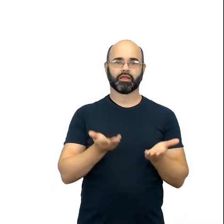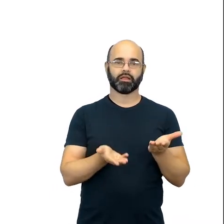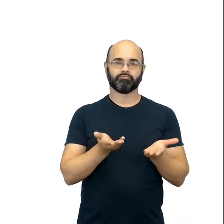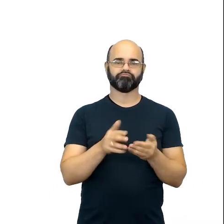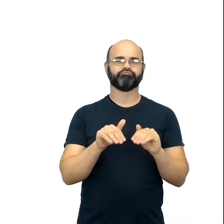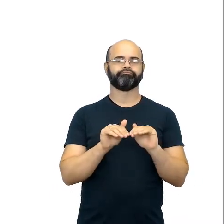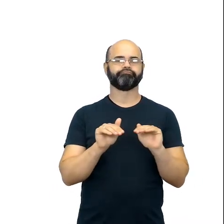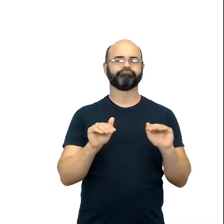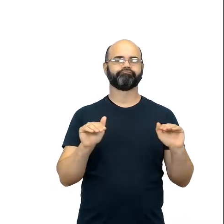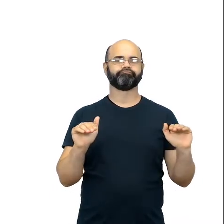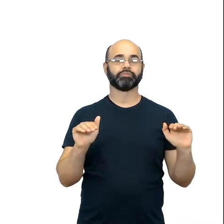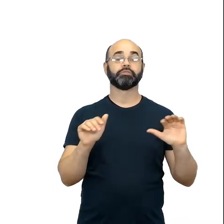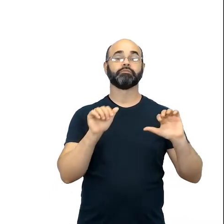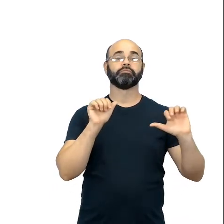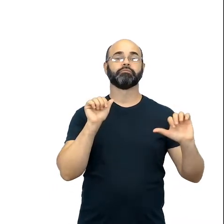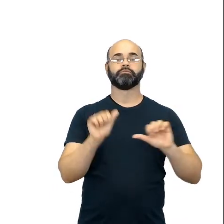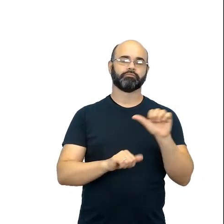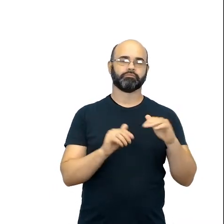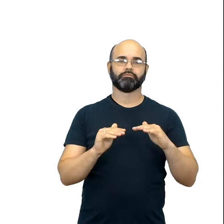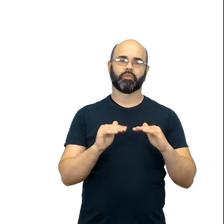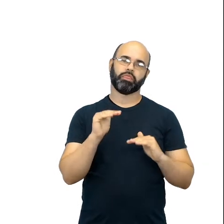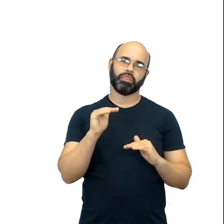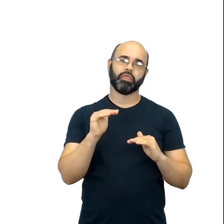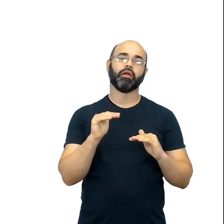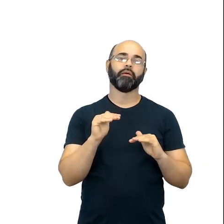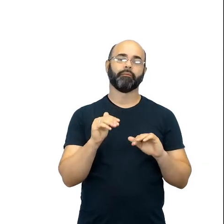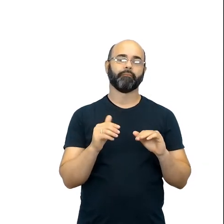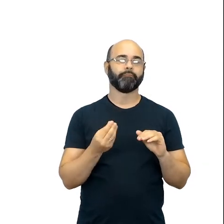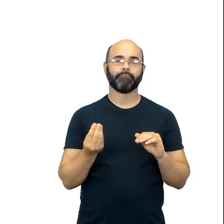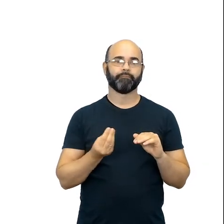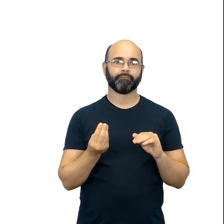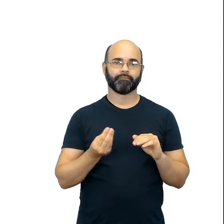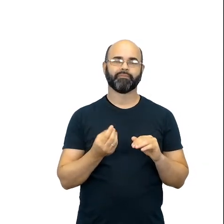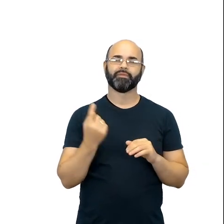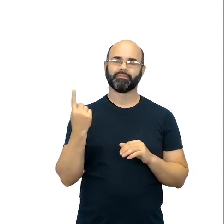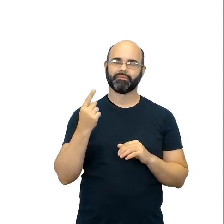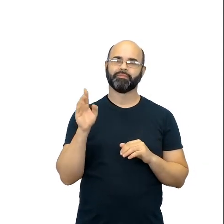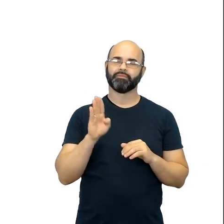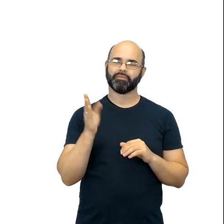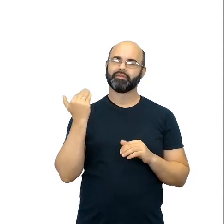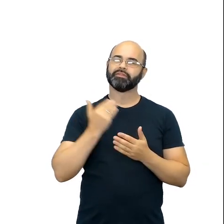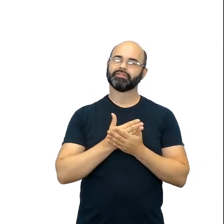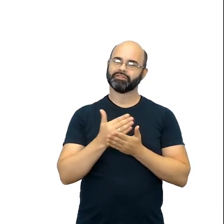Algo que também a gente já fez pinceladas no primeiro bimestre, tá?